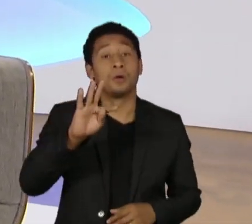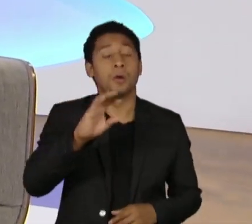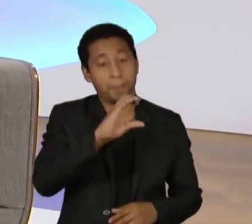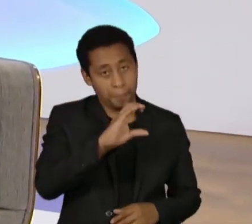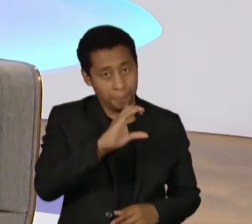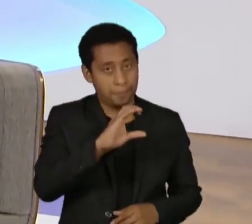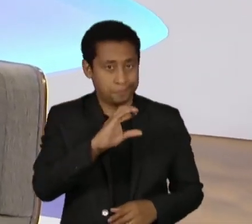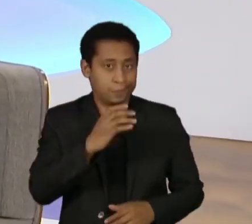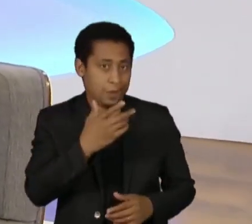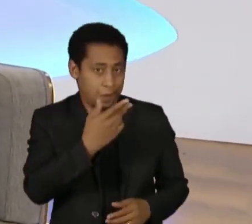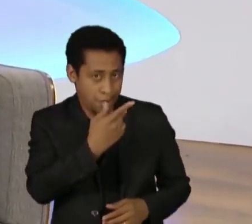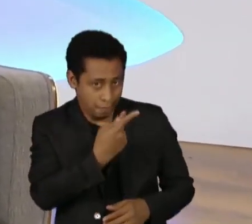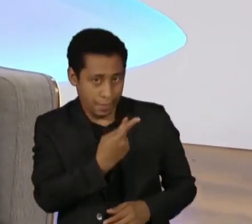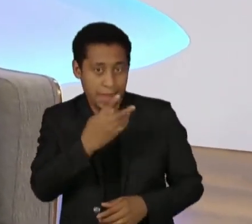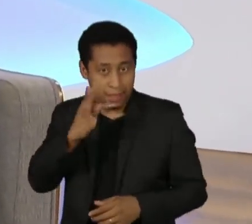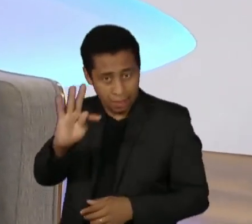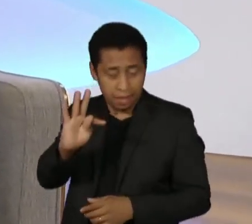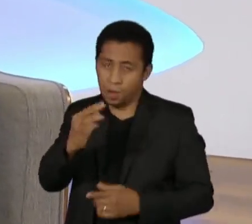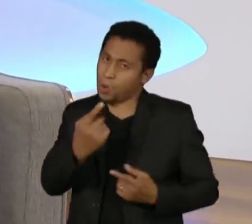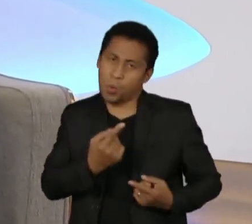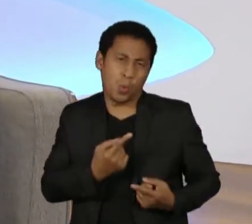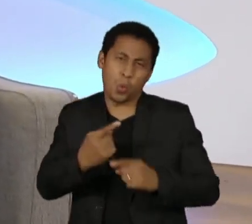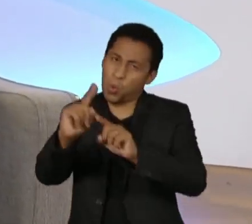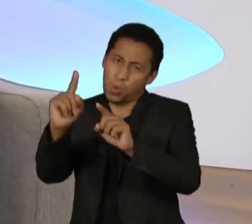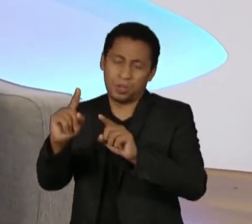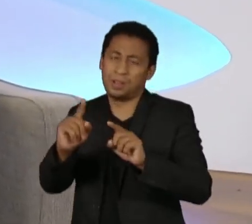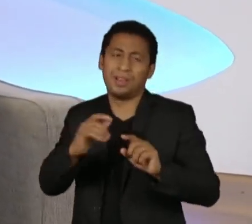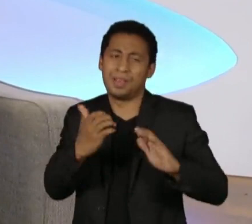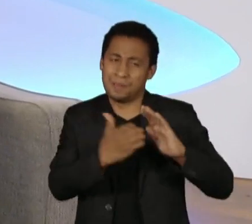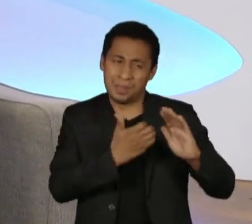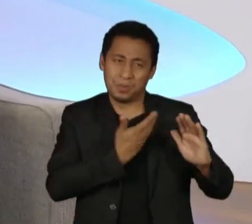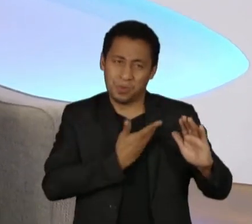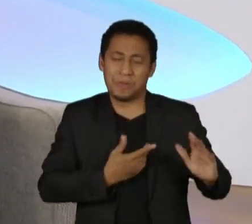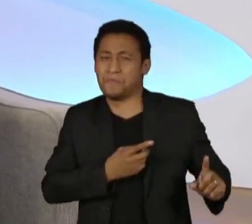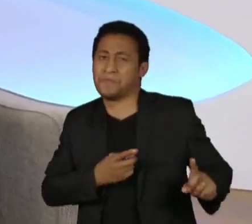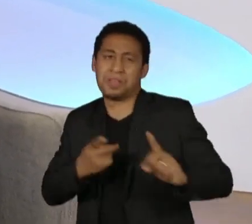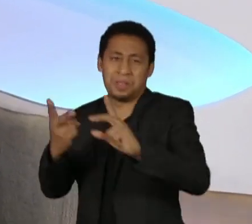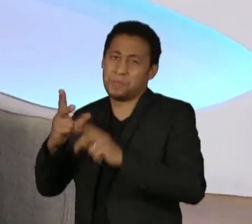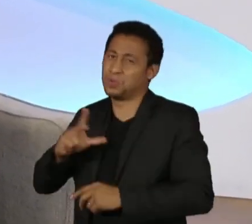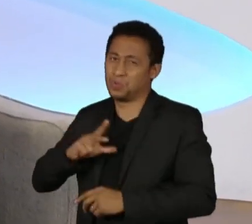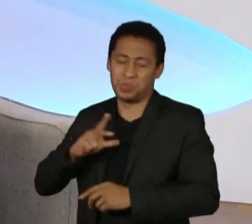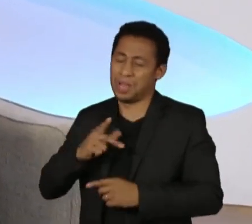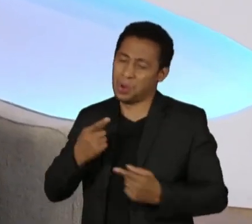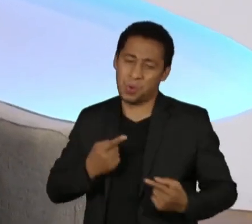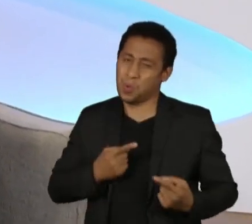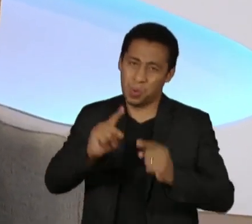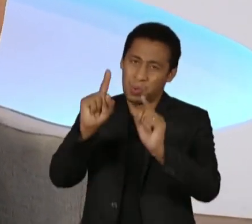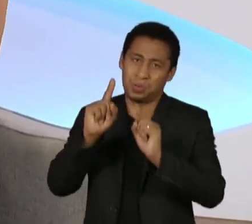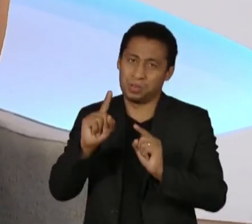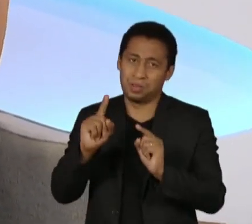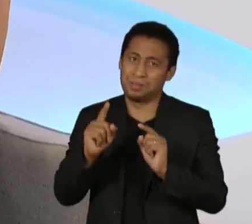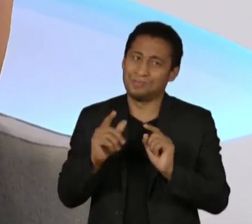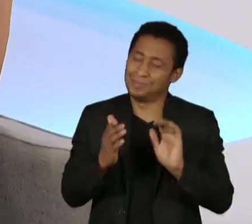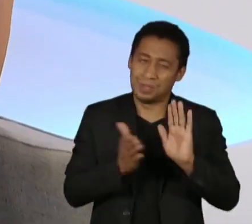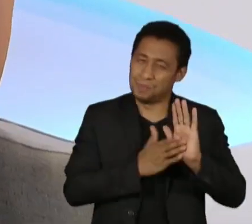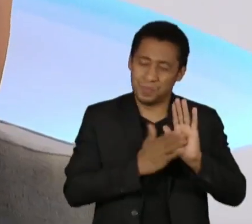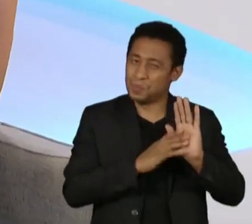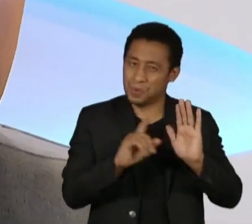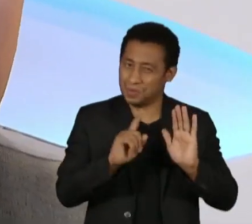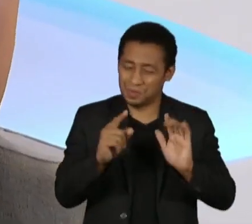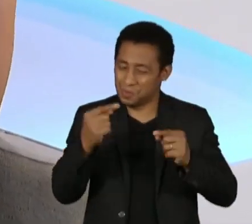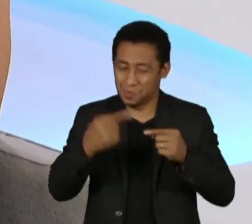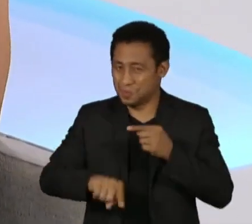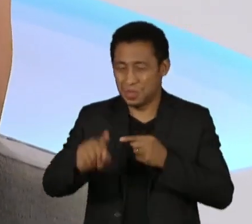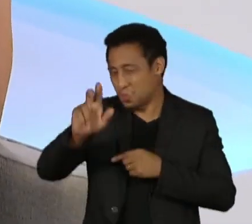admite-se possibilidades, que casos, que isso seja possível, mas enfim, não é uma proposta do partido,